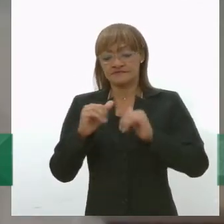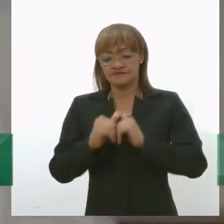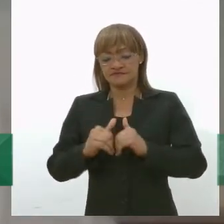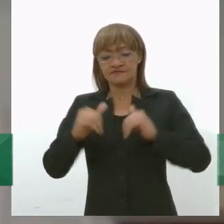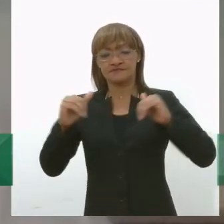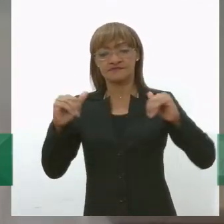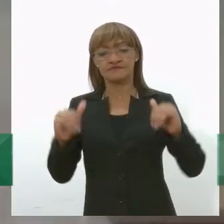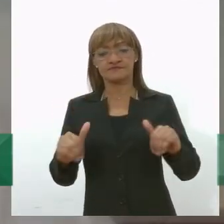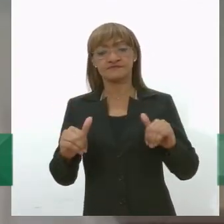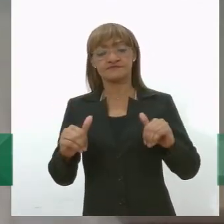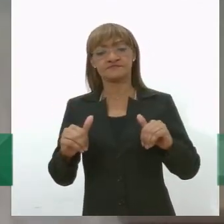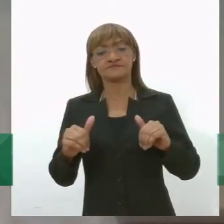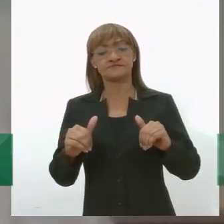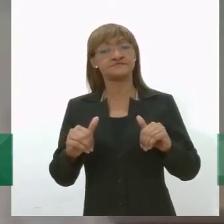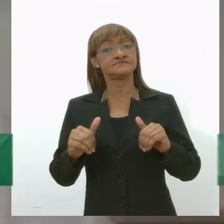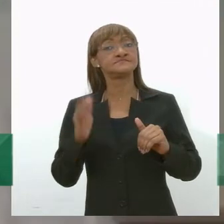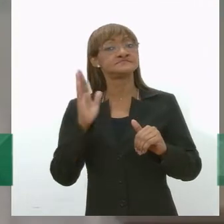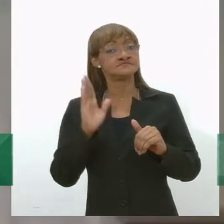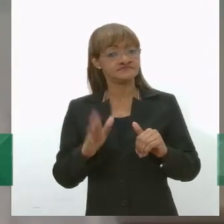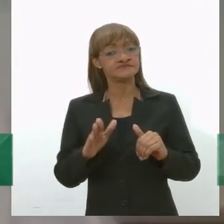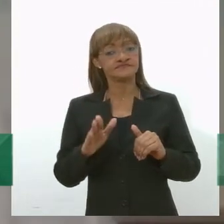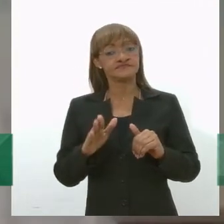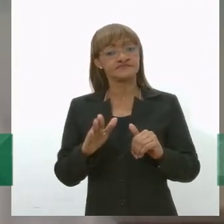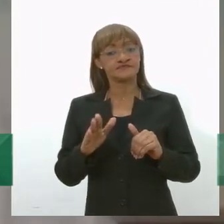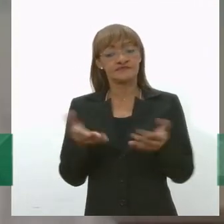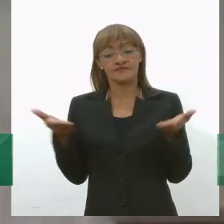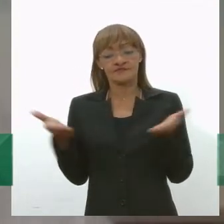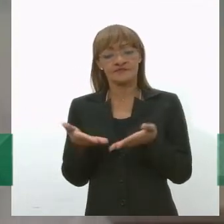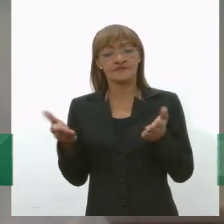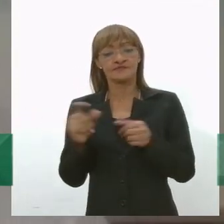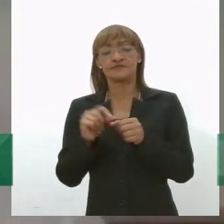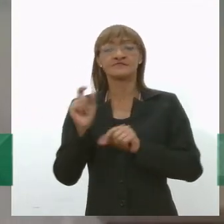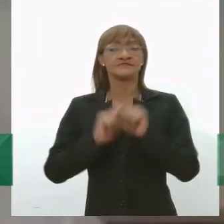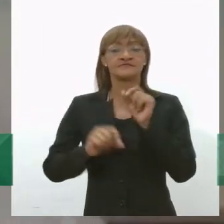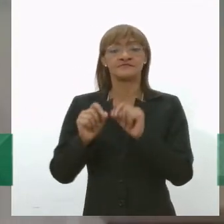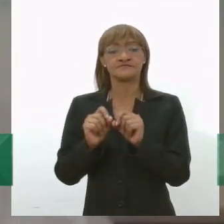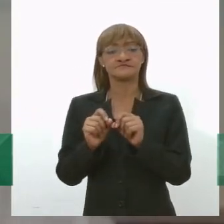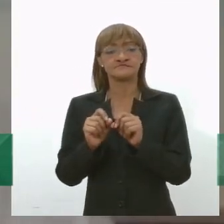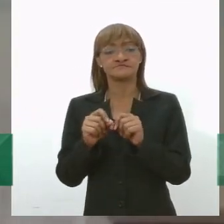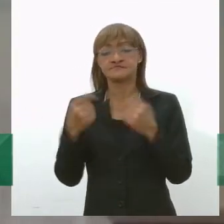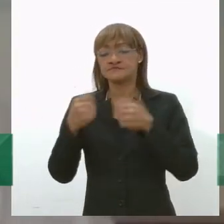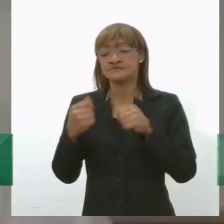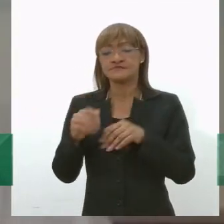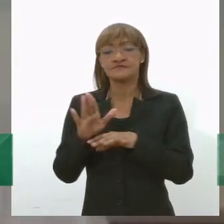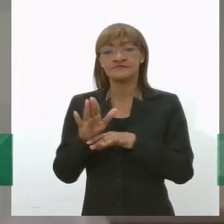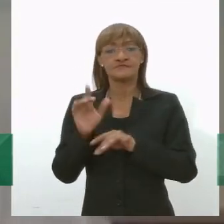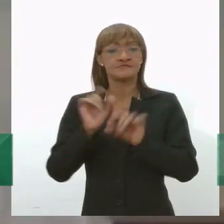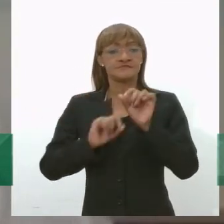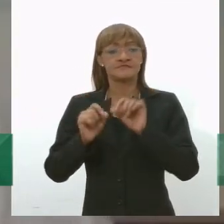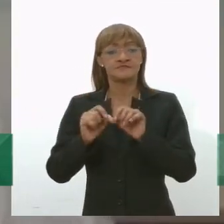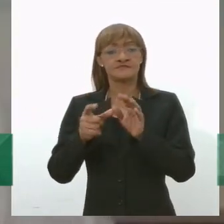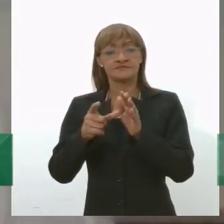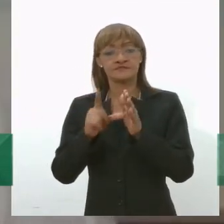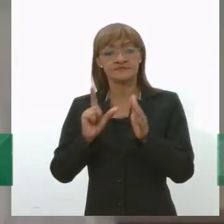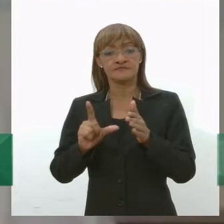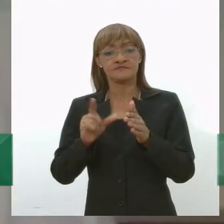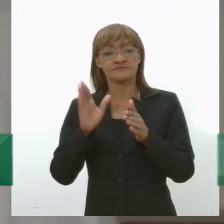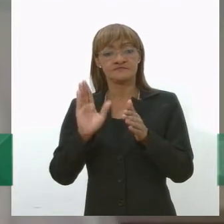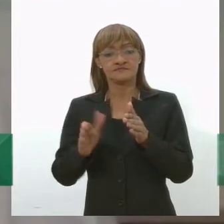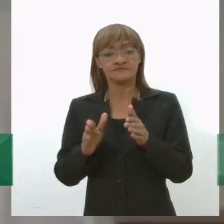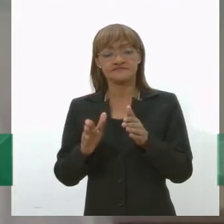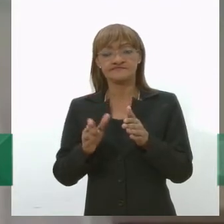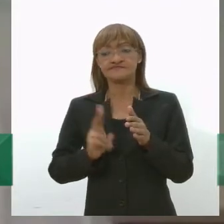orgânico, o que a gente está fazendo hoje de captação de biogás em aterro, a gente poderia estar encaminhando para um processo de biodigestão,